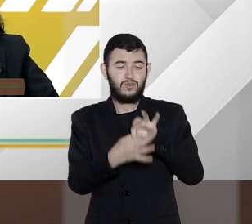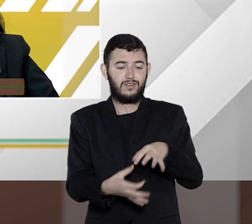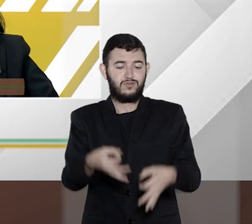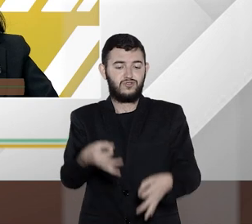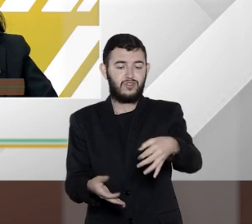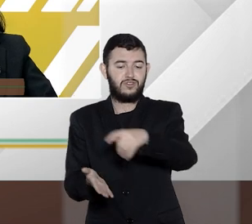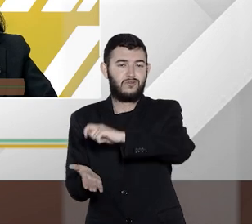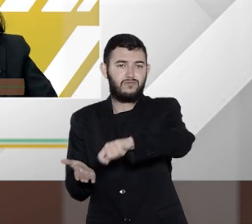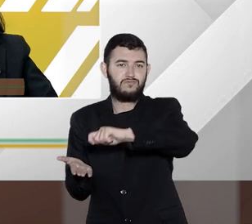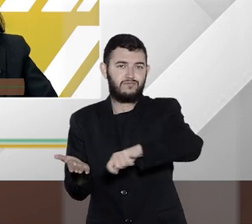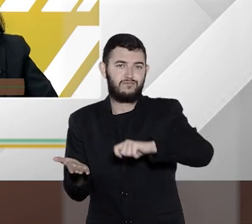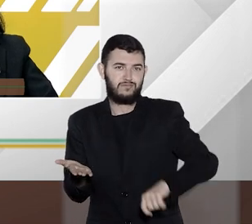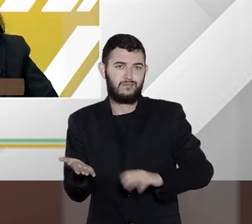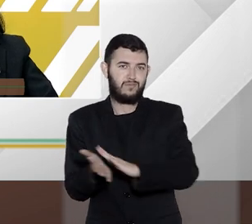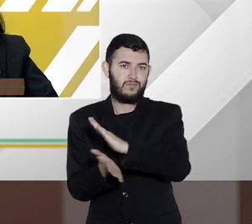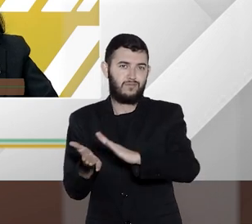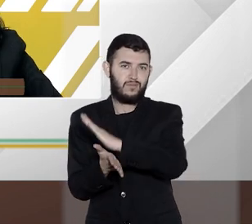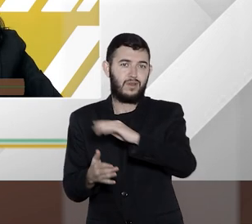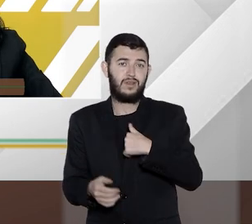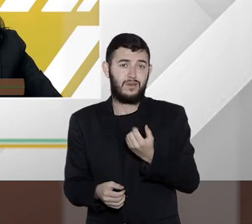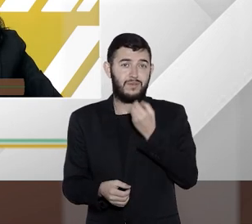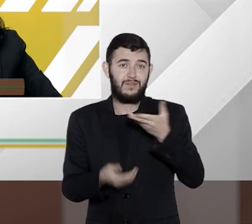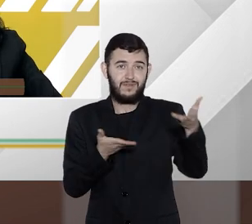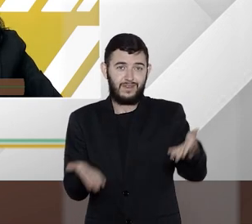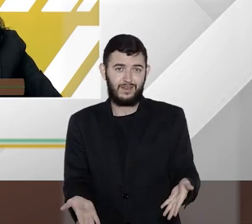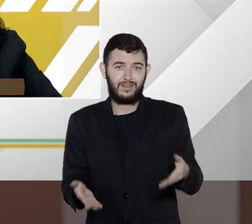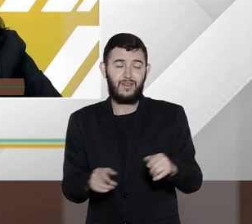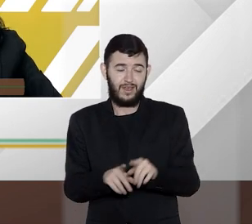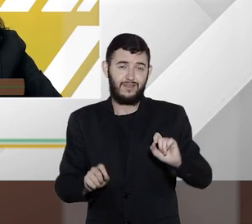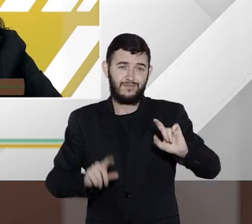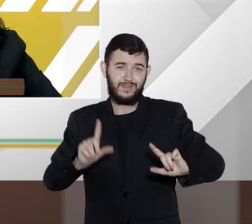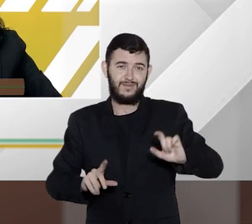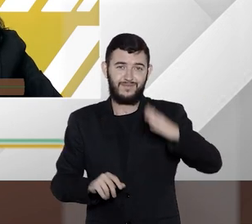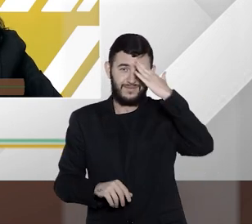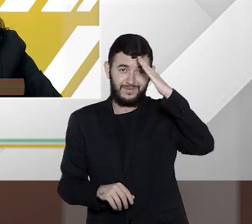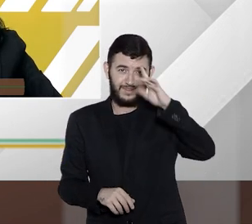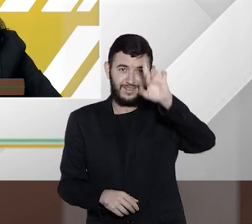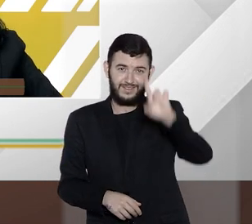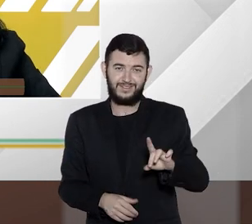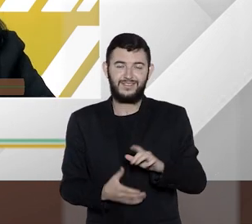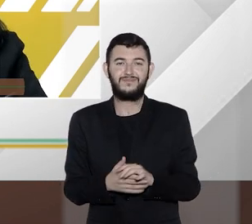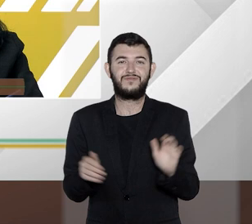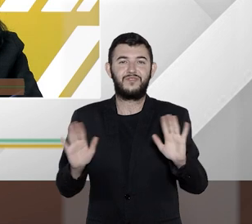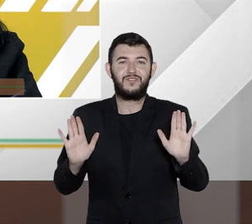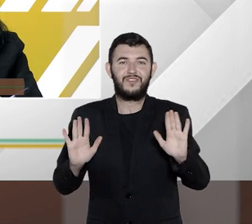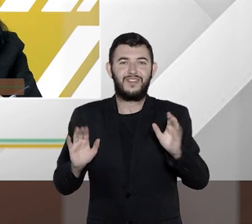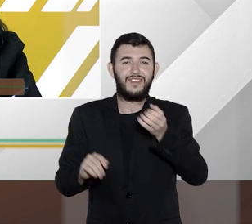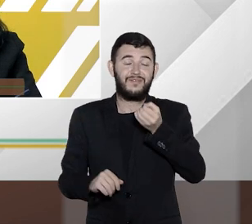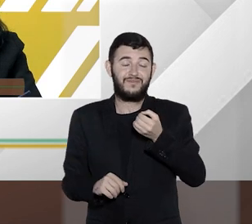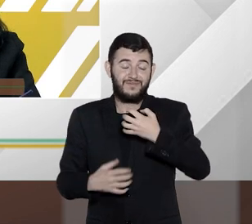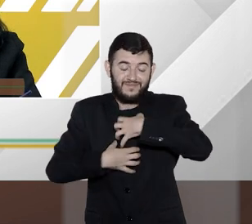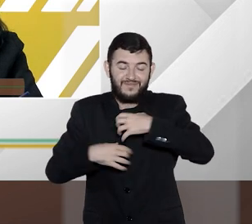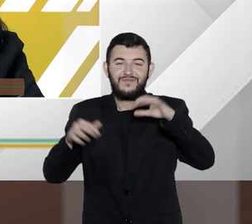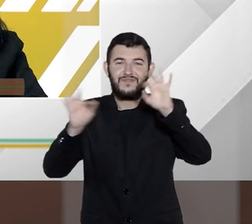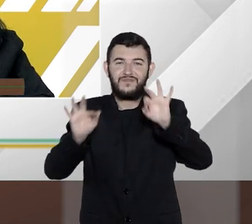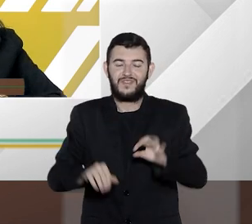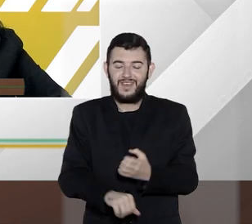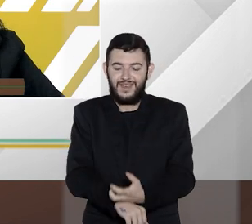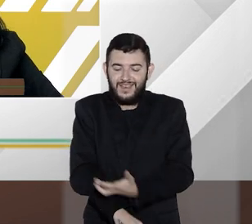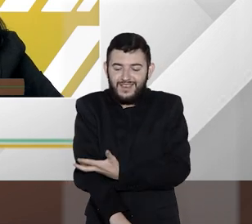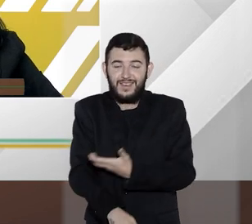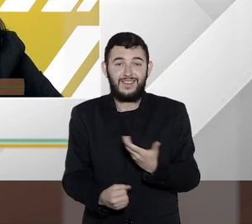bem-vindo ao Entender Direito, professor Elton. Olá, Fátima. Olá, Tiago. Muito feliz de poder dividir esses debates